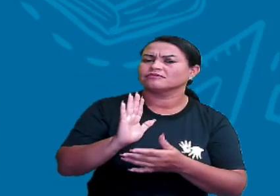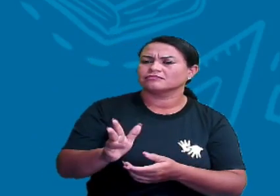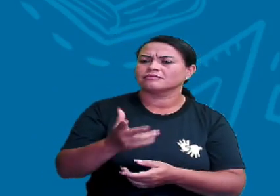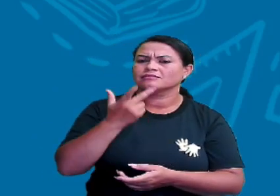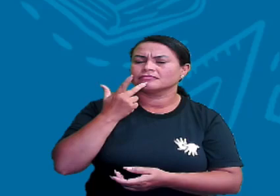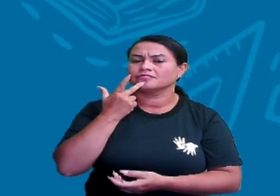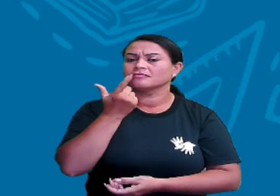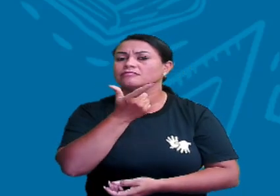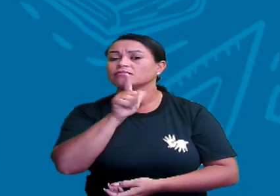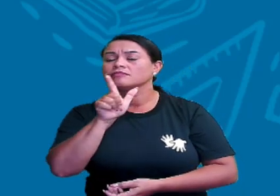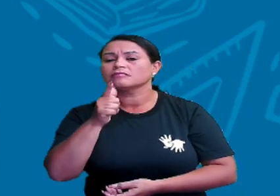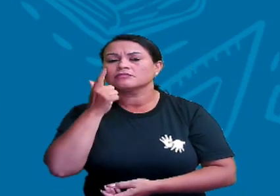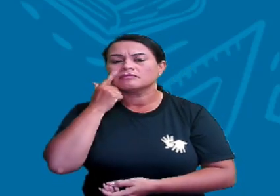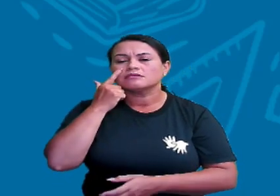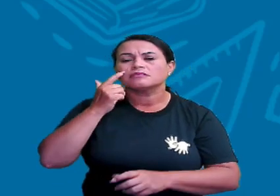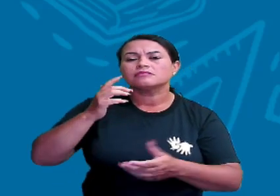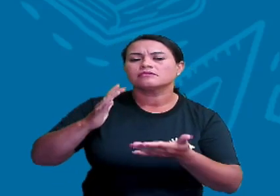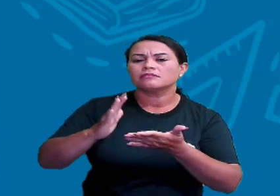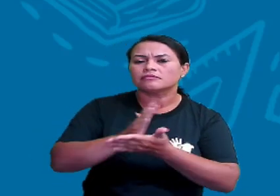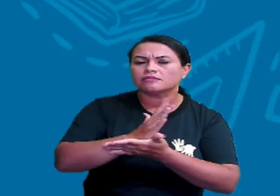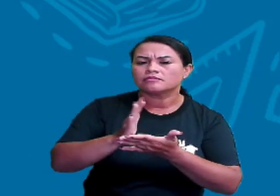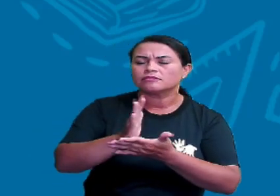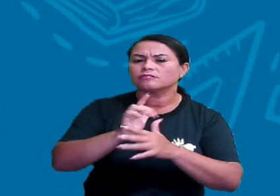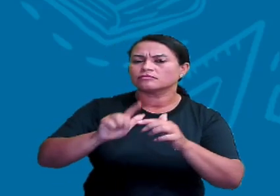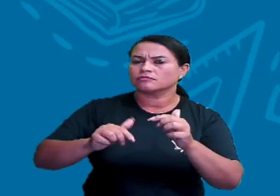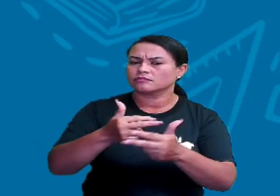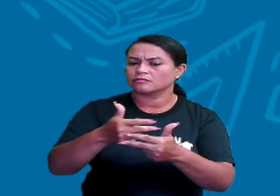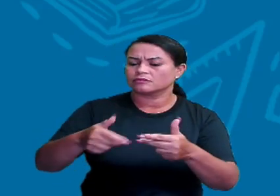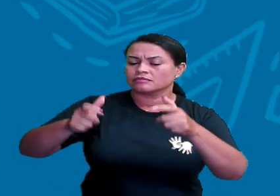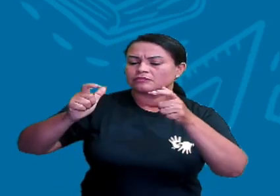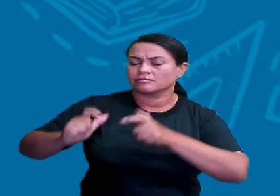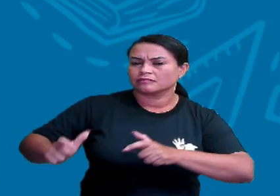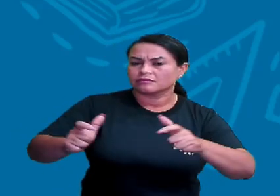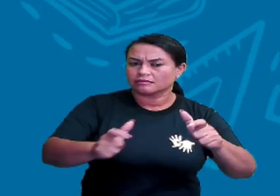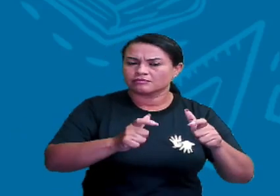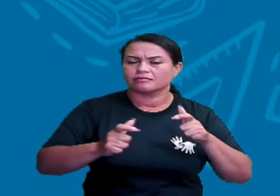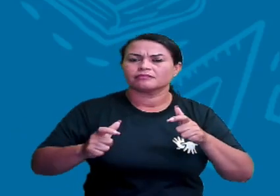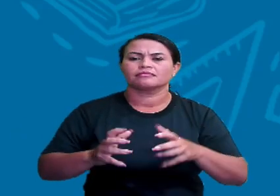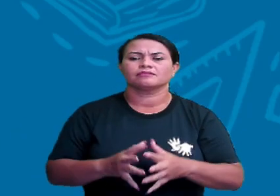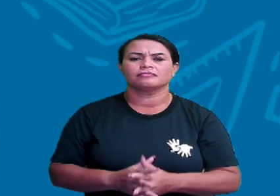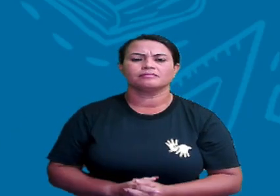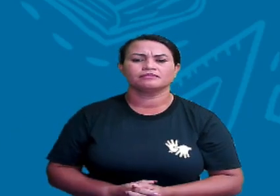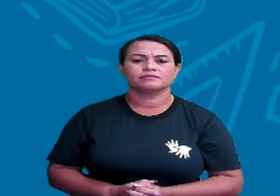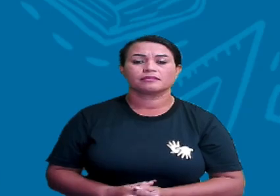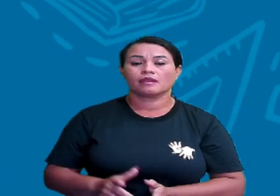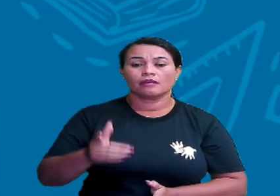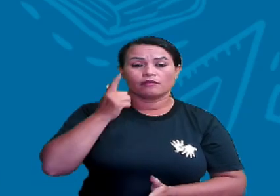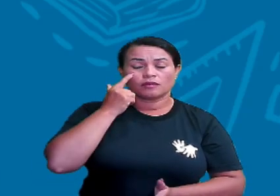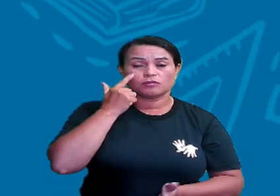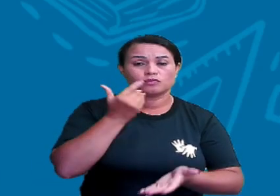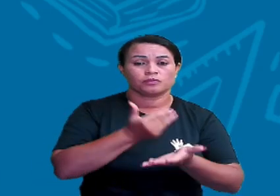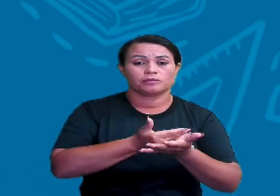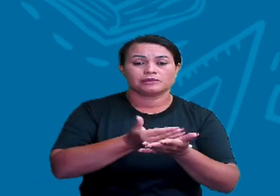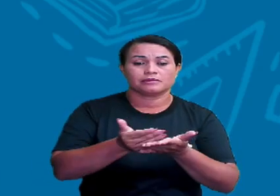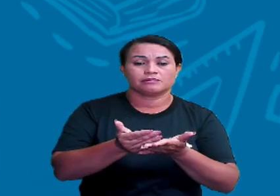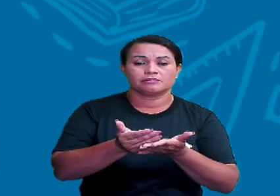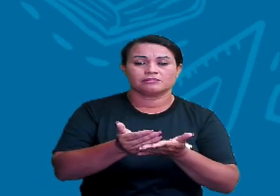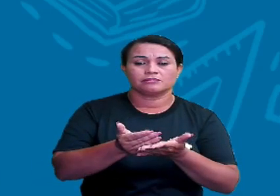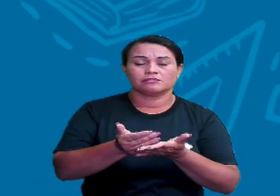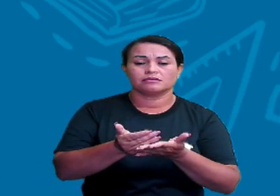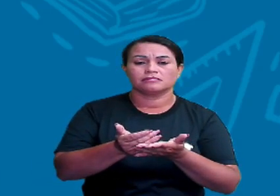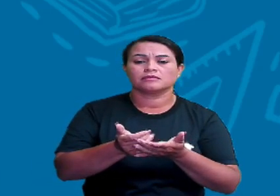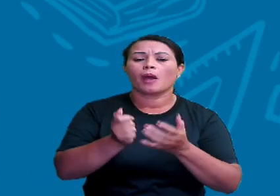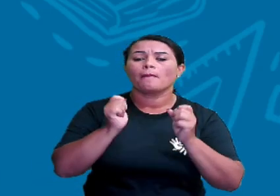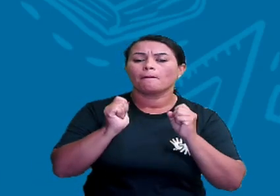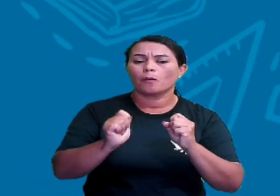E aí, a gente vai ver alguns desses instrumentos de localização, tá certo? Vamos começar. Pode-se